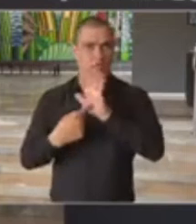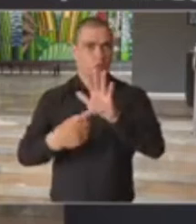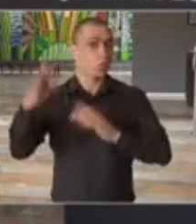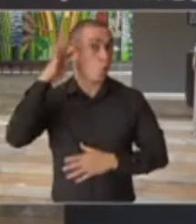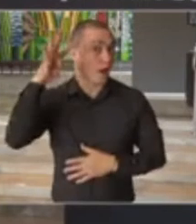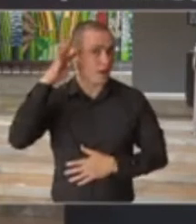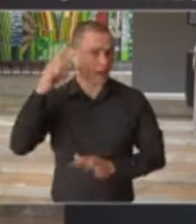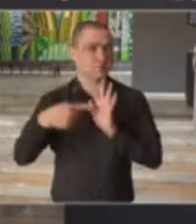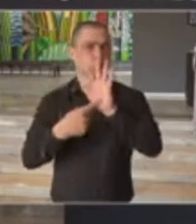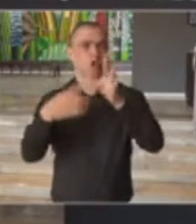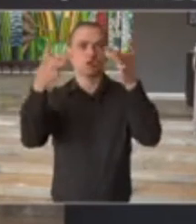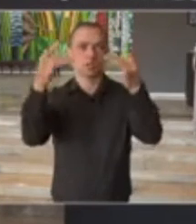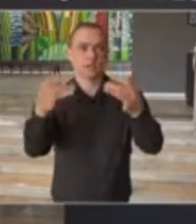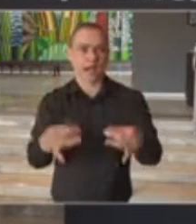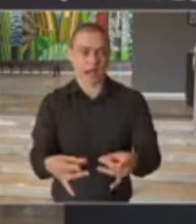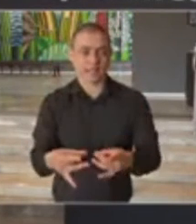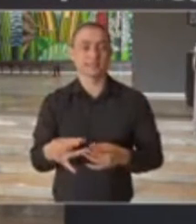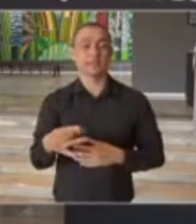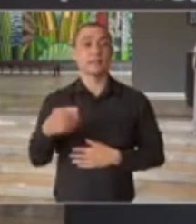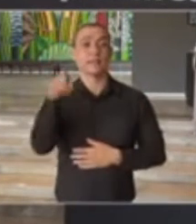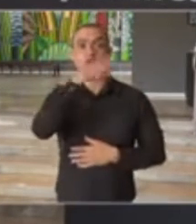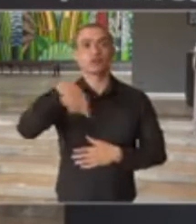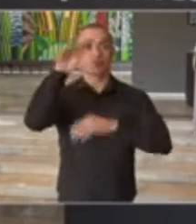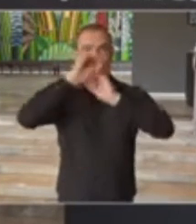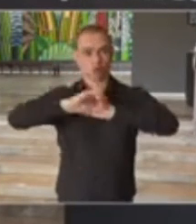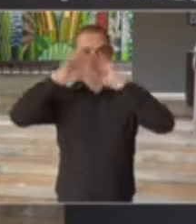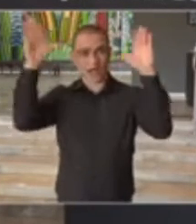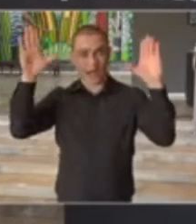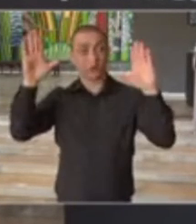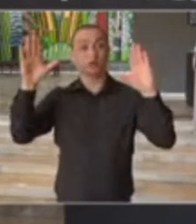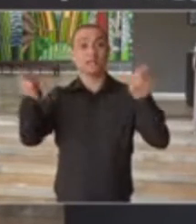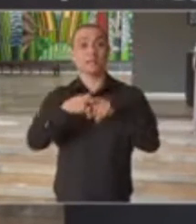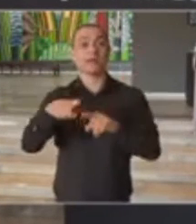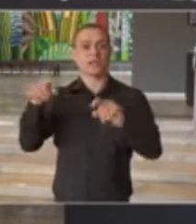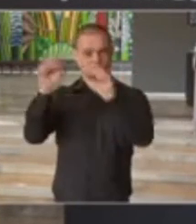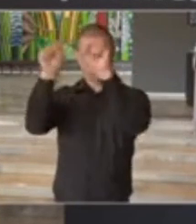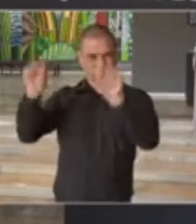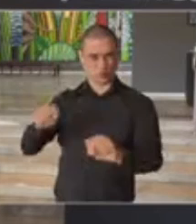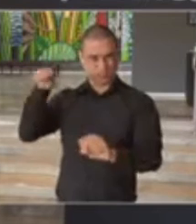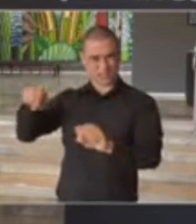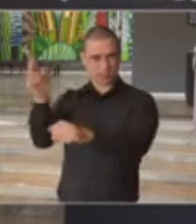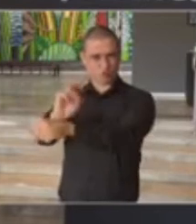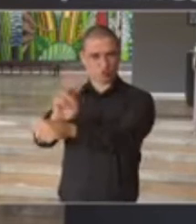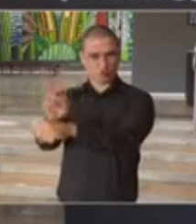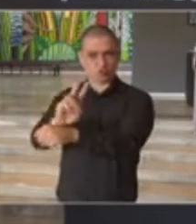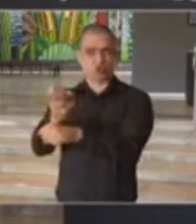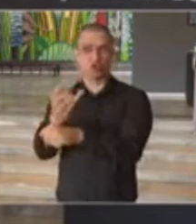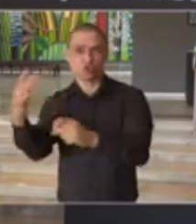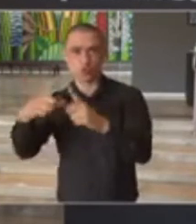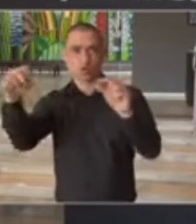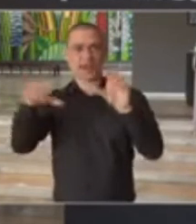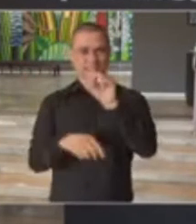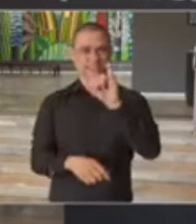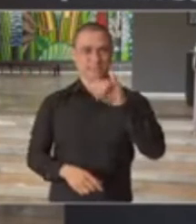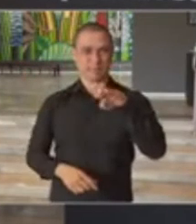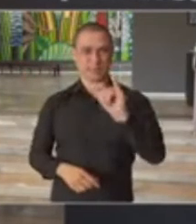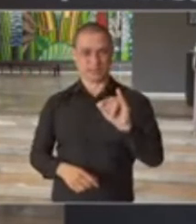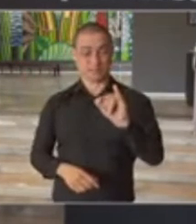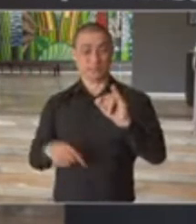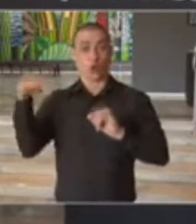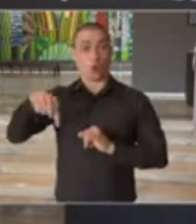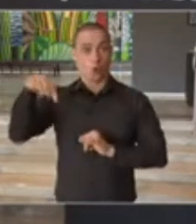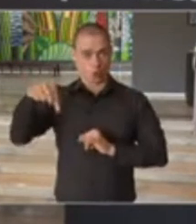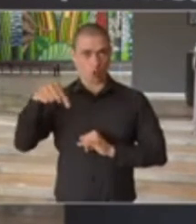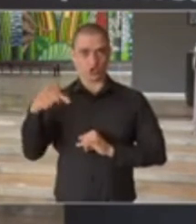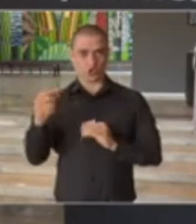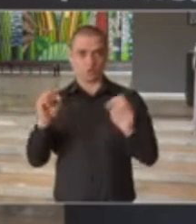quarta, com detalhamento, para que fique claro para todos. E no sistema de monitoramento inteligente no CIMI, a partir de hoje,